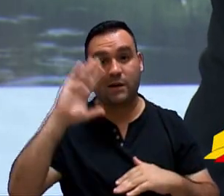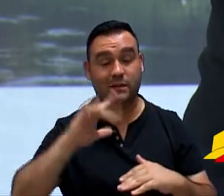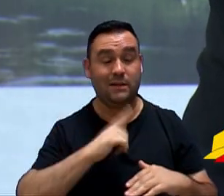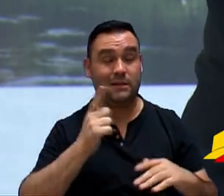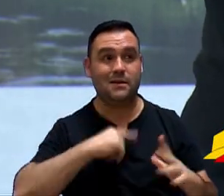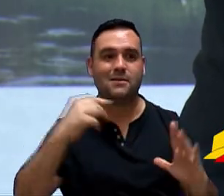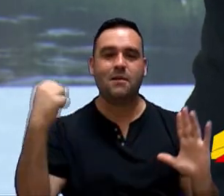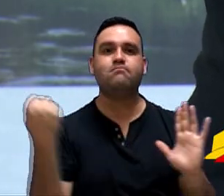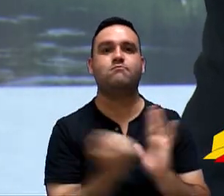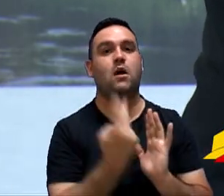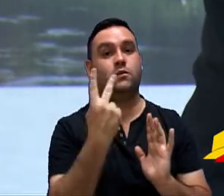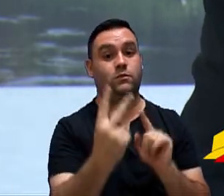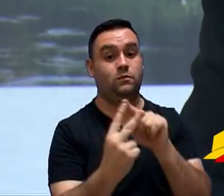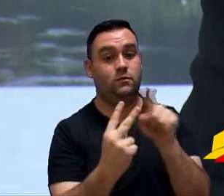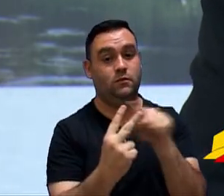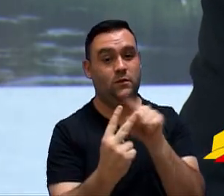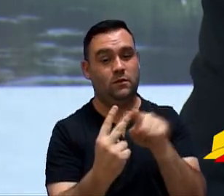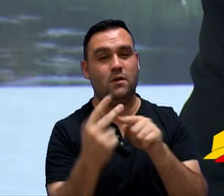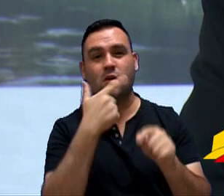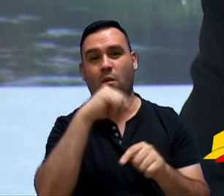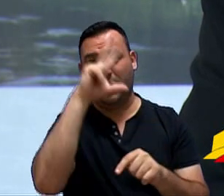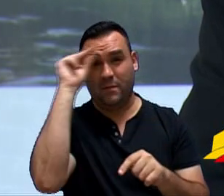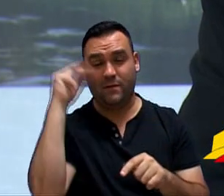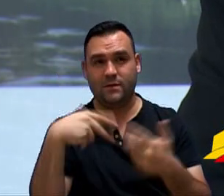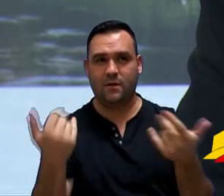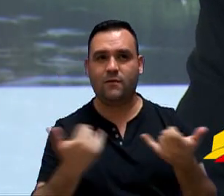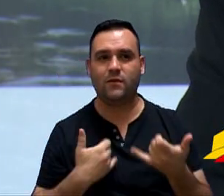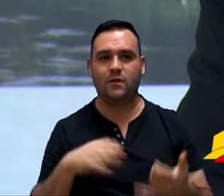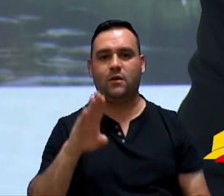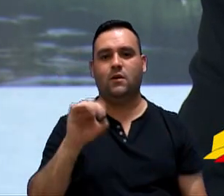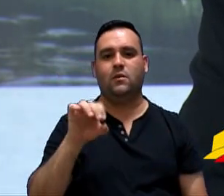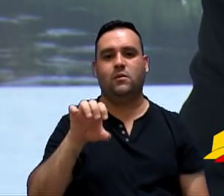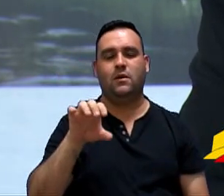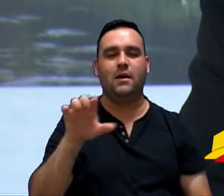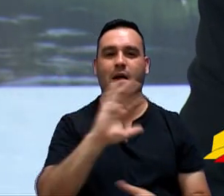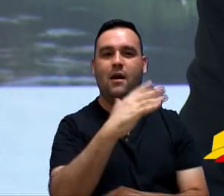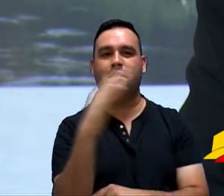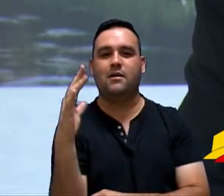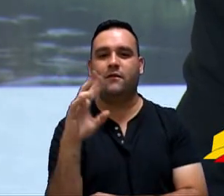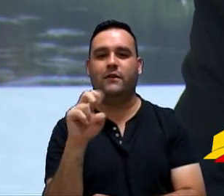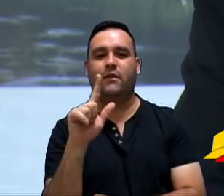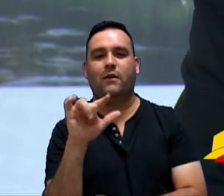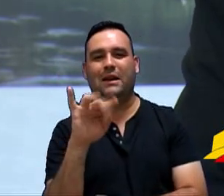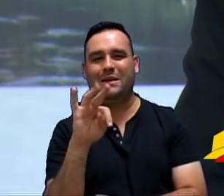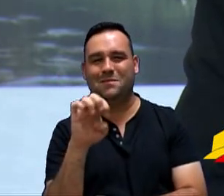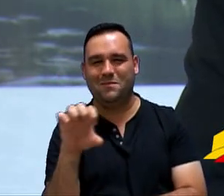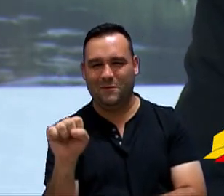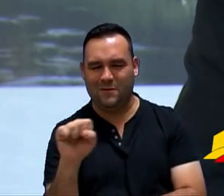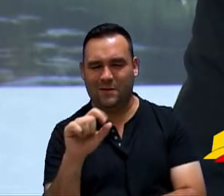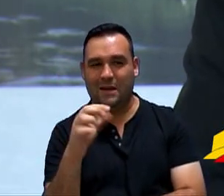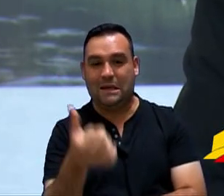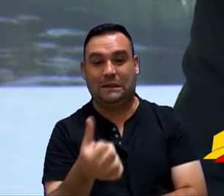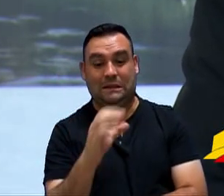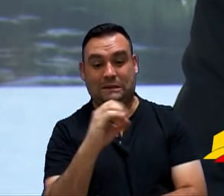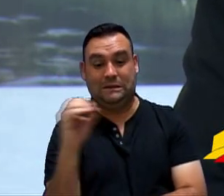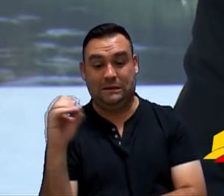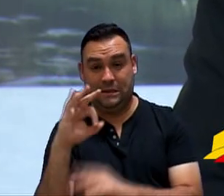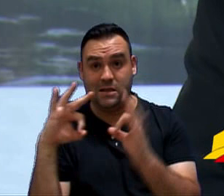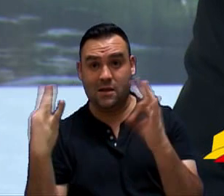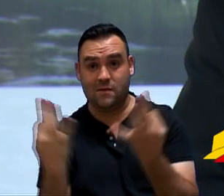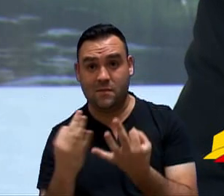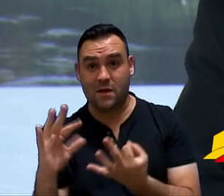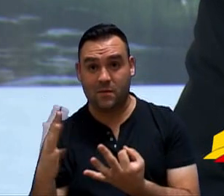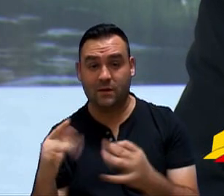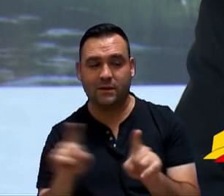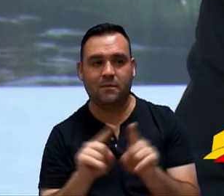mais emblemáticos que é citado na mensagem do prefeito é o Bosque dos Eucaliptos, com aproximadamente 600 famílias,